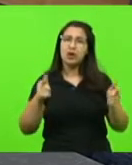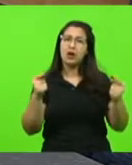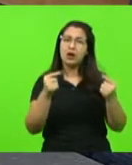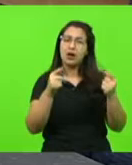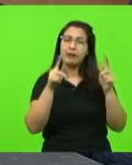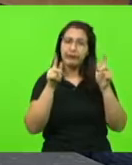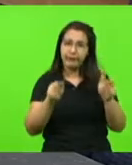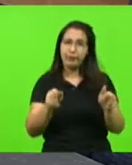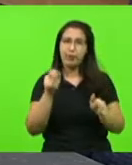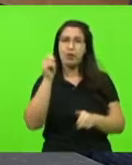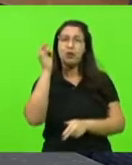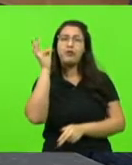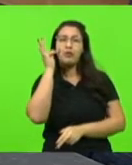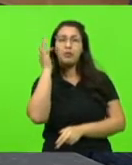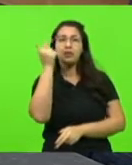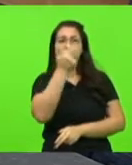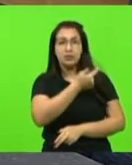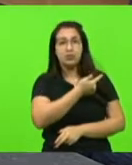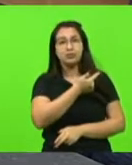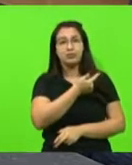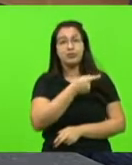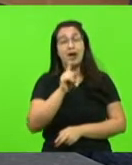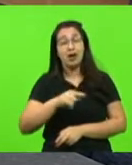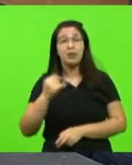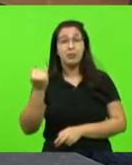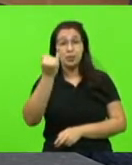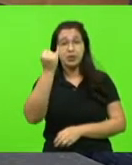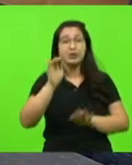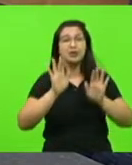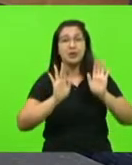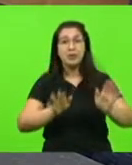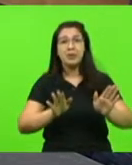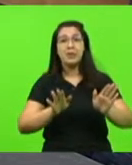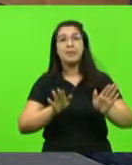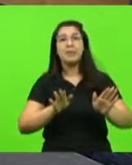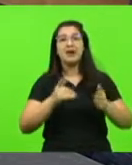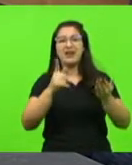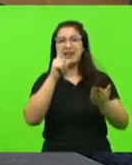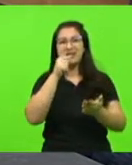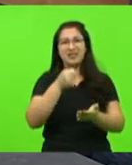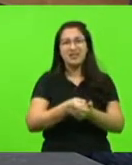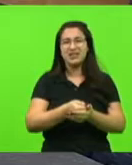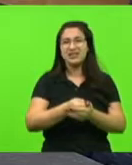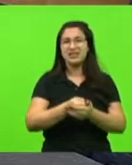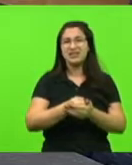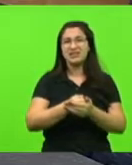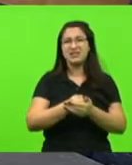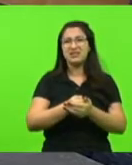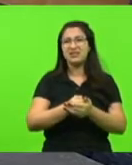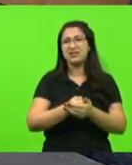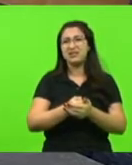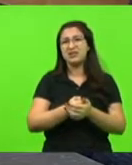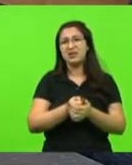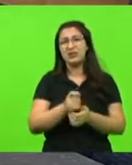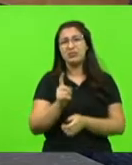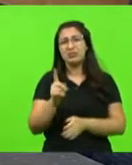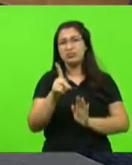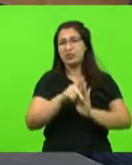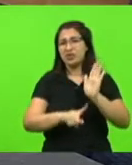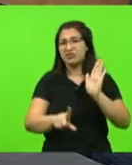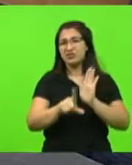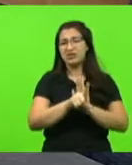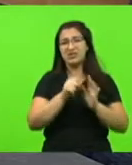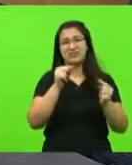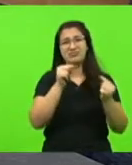realmente é pertinente, mas o caminho para solucionar esse problema não é através desse projeto de lei.